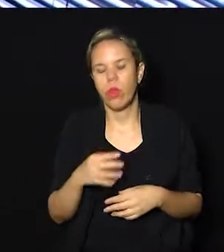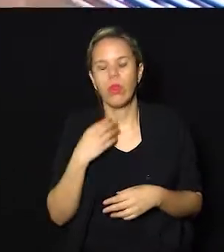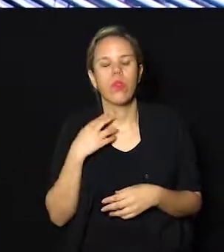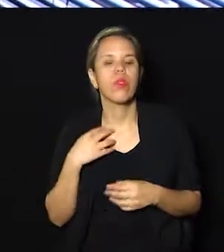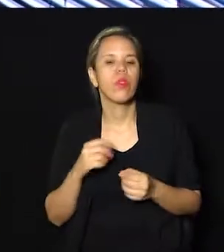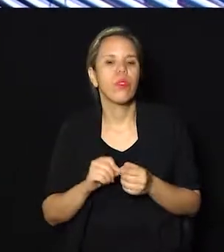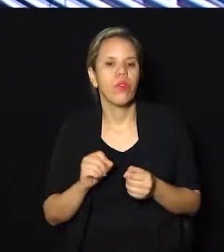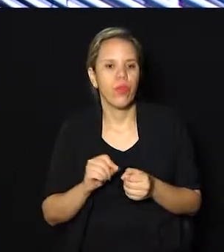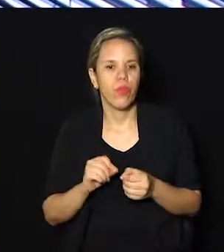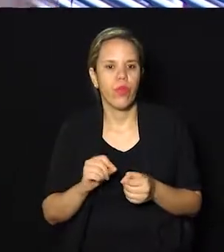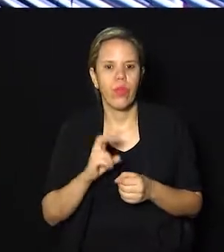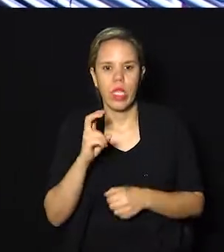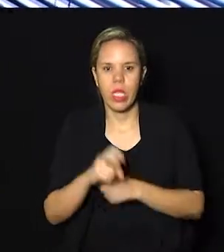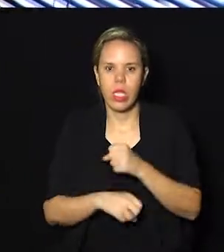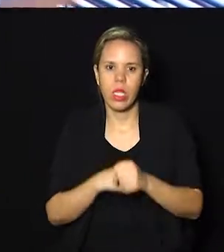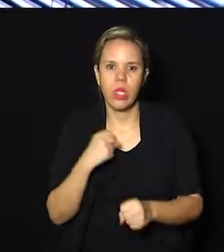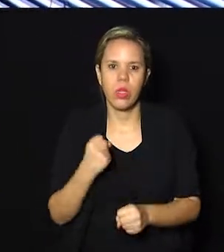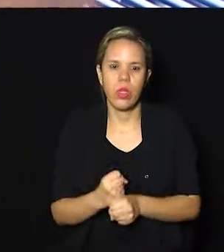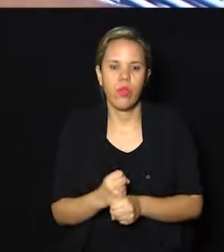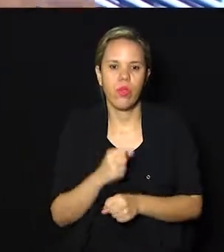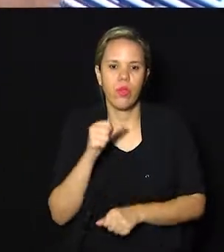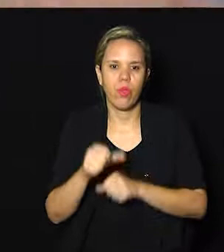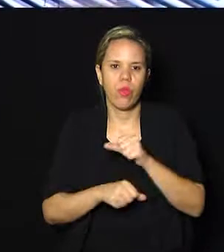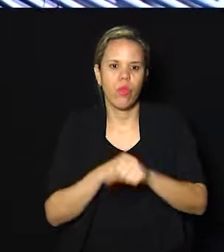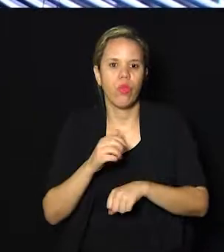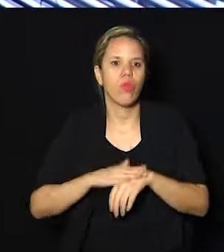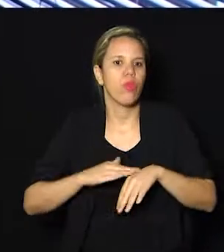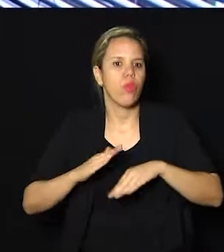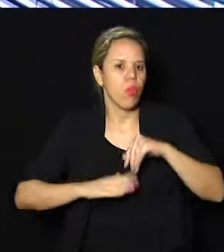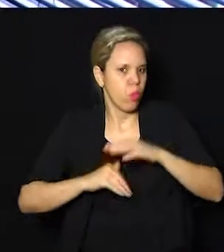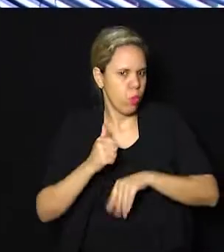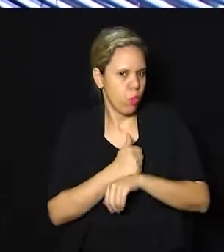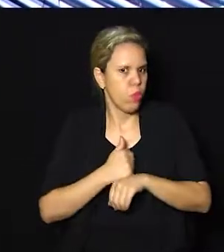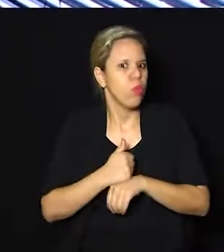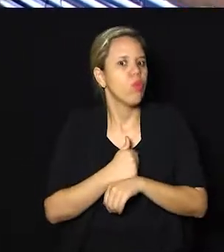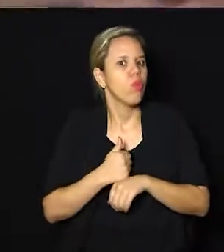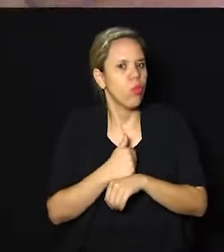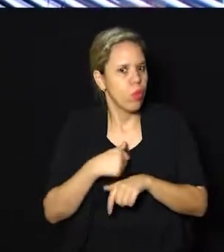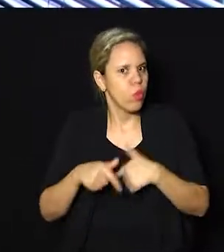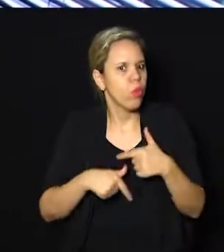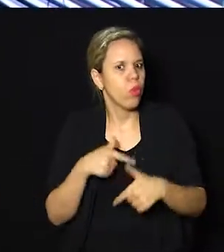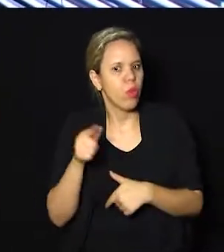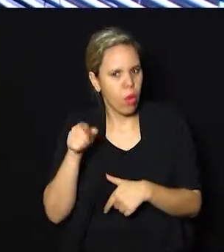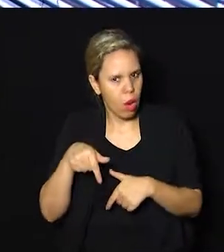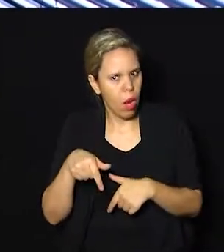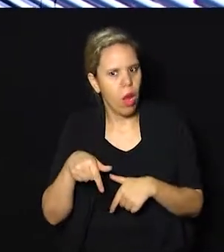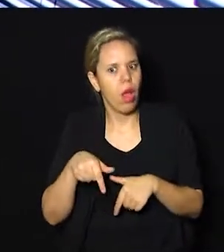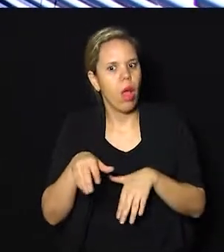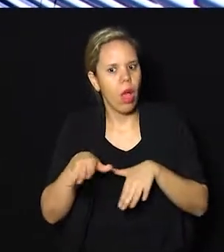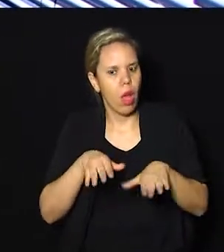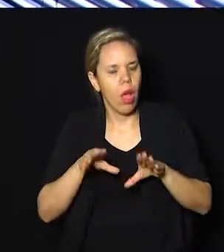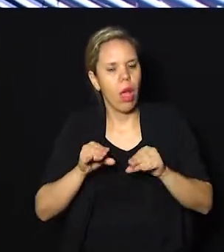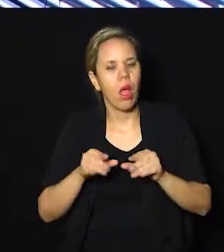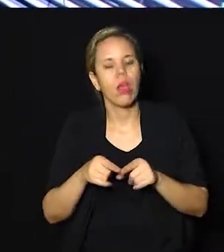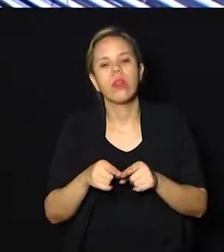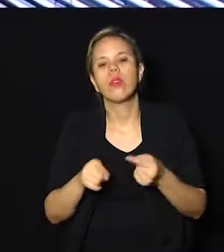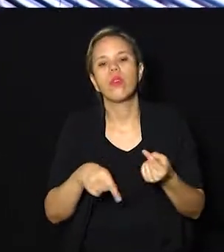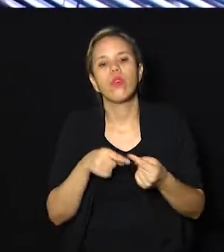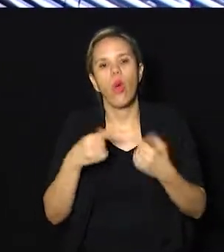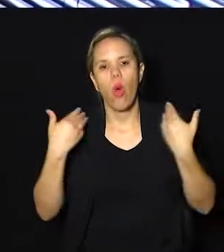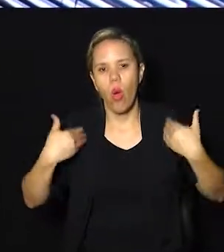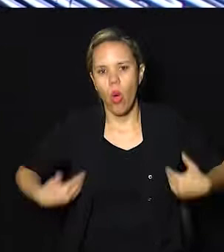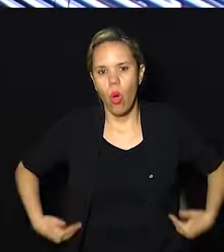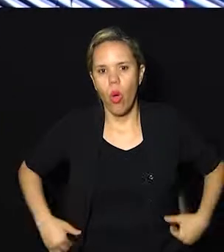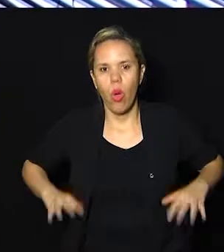Que fazem cinco anos, você se torna um quiropraxista também. Trabalha com isso. E esse tipo de trabalho atinge o corpo